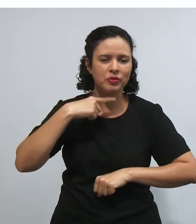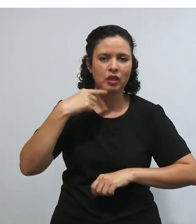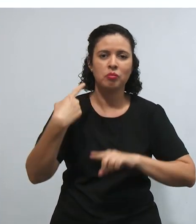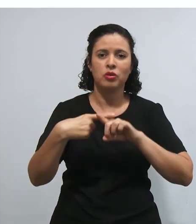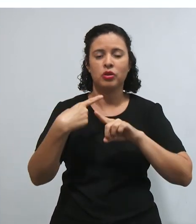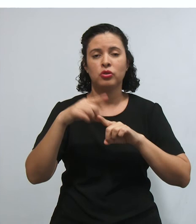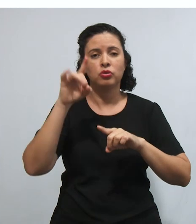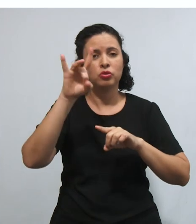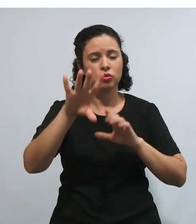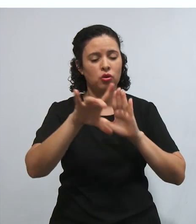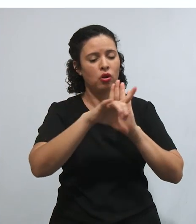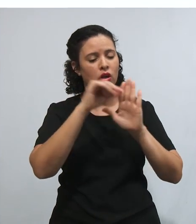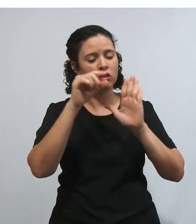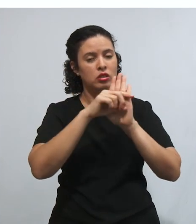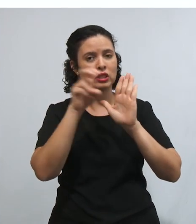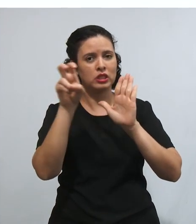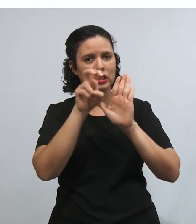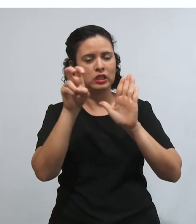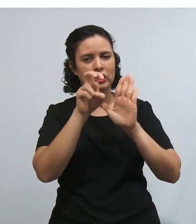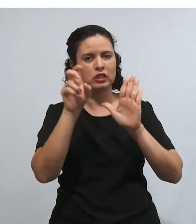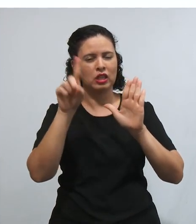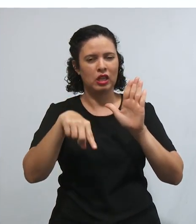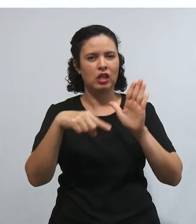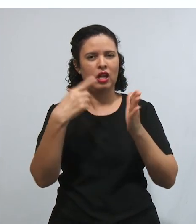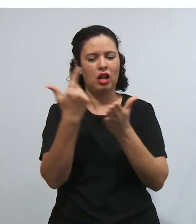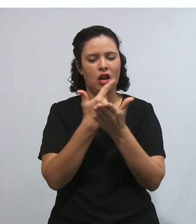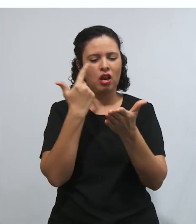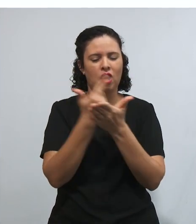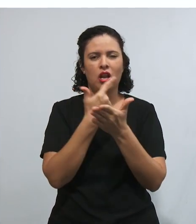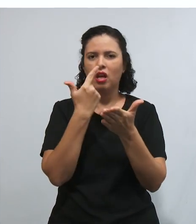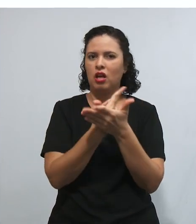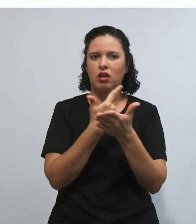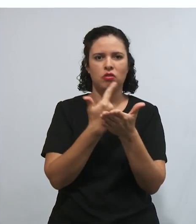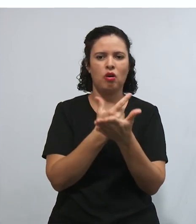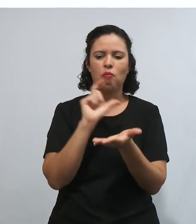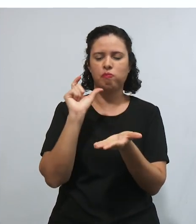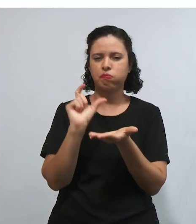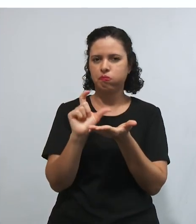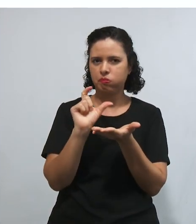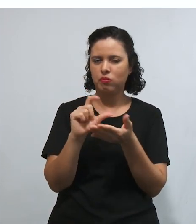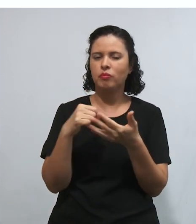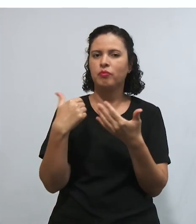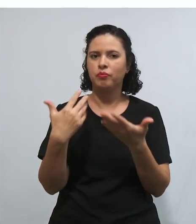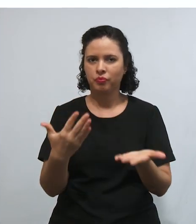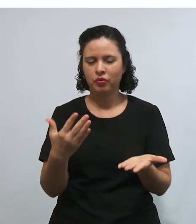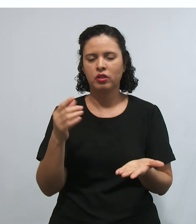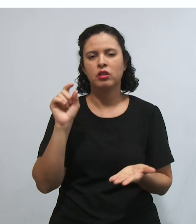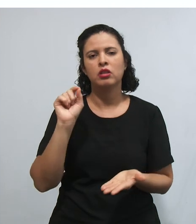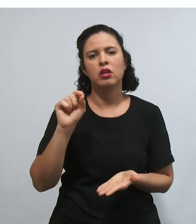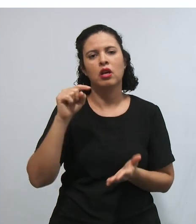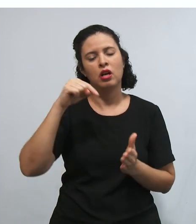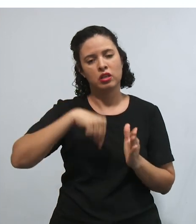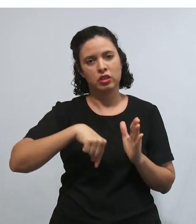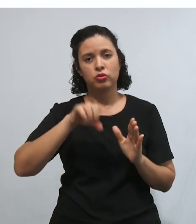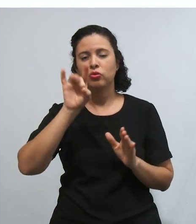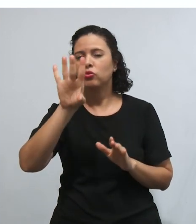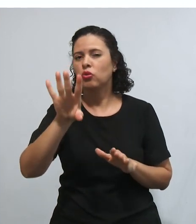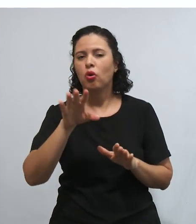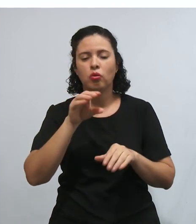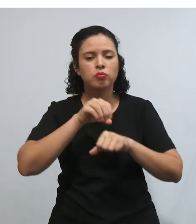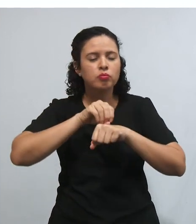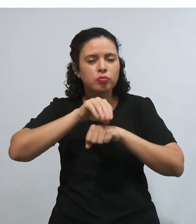5º, vai umas 150 páginas aí de um livro para começar, tá? Então, isso aqui são nortes, tá?